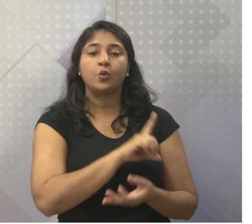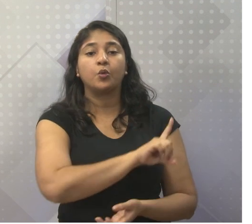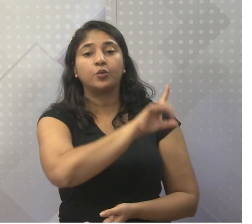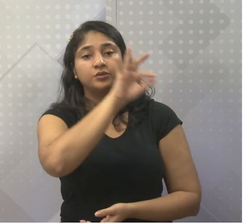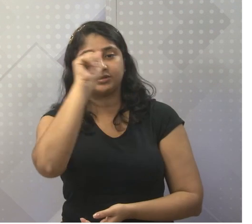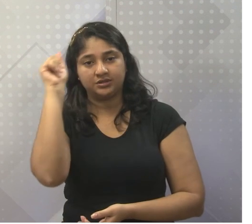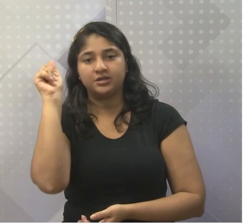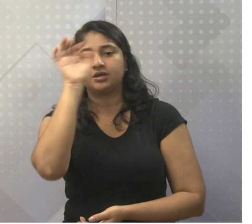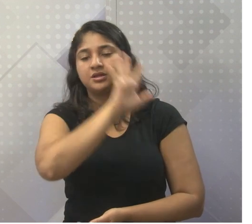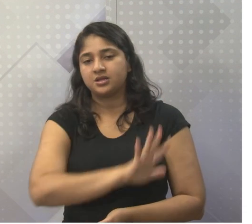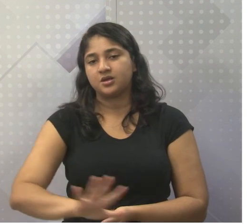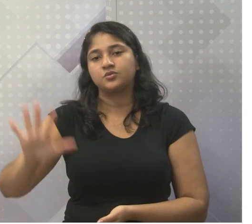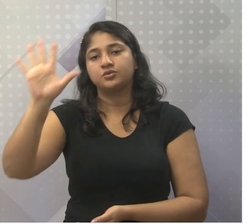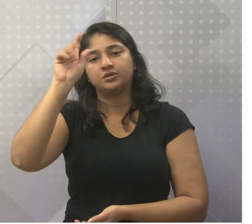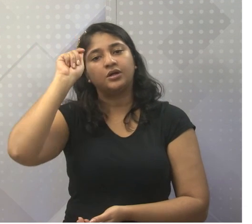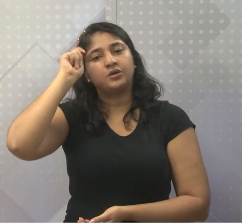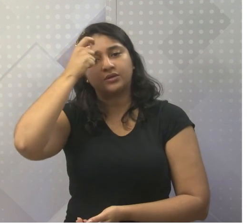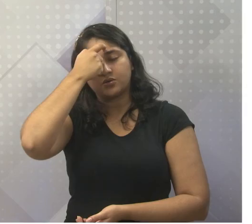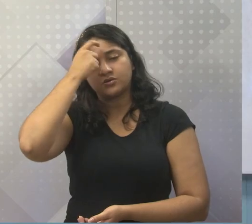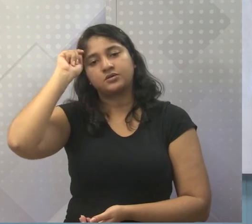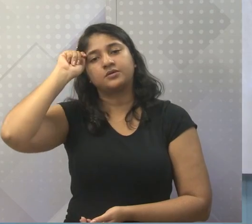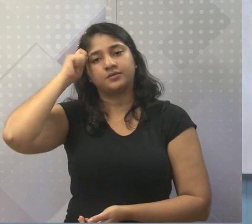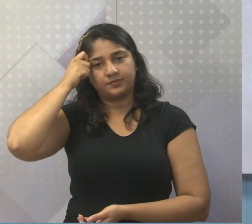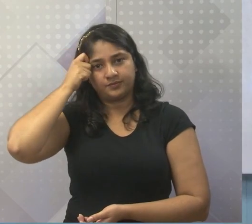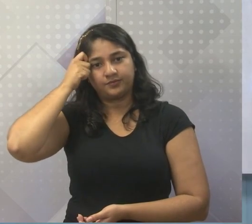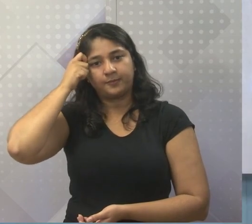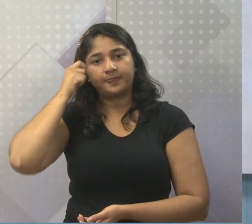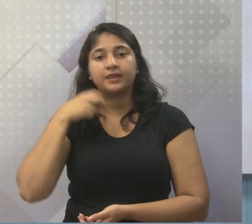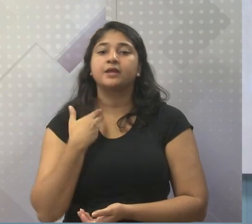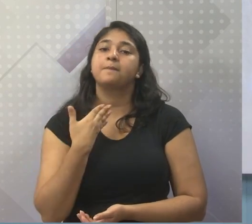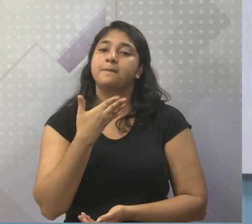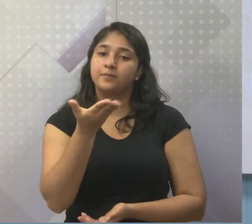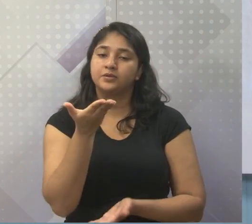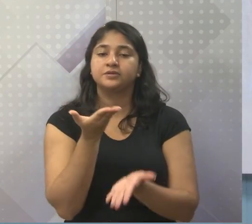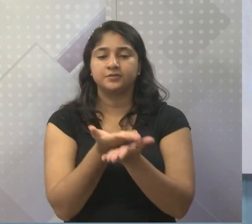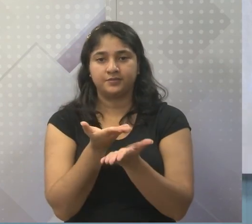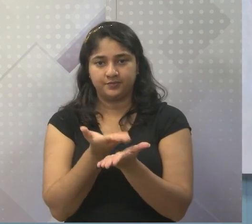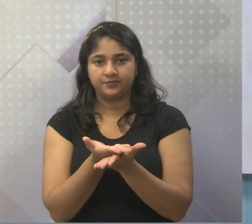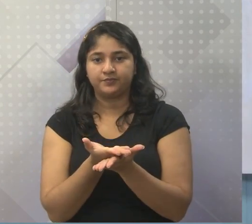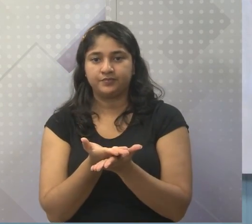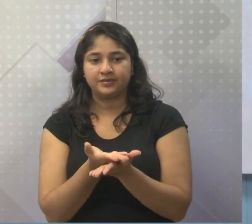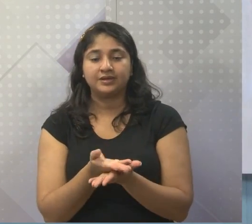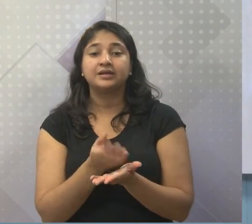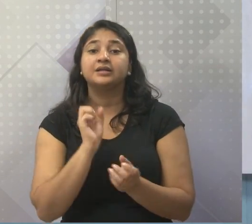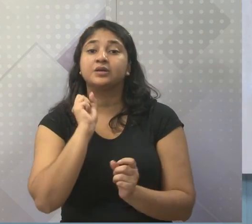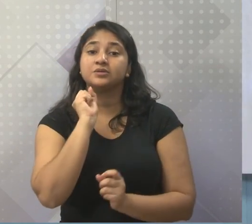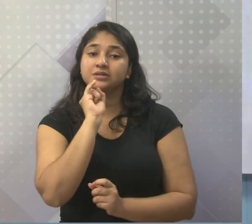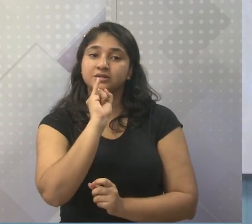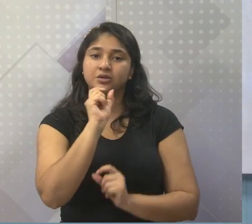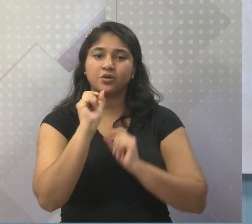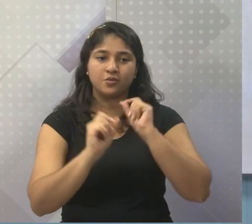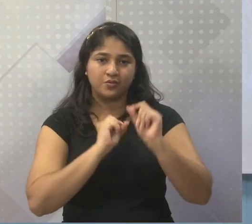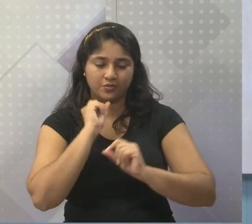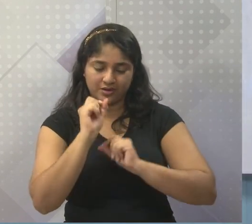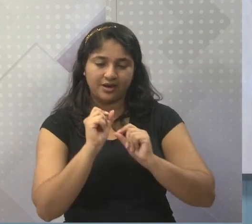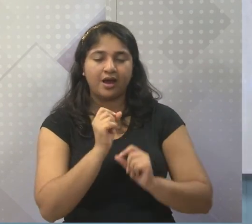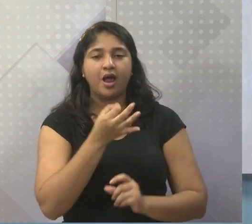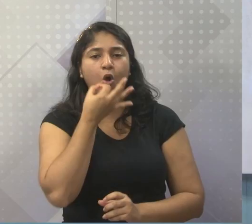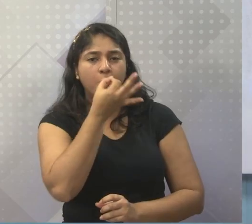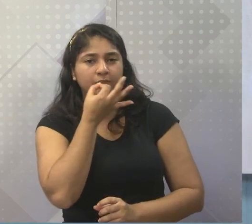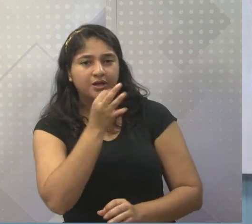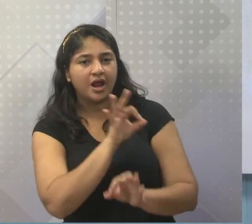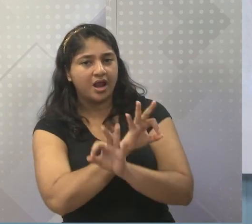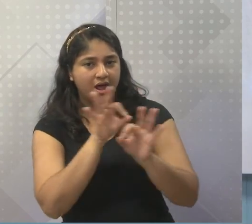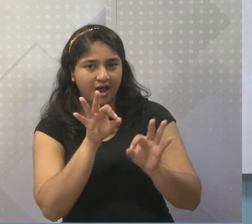Dia Nacional da Consciência Negra. Que a gente vai falar na próxima aula. E se você mandar um comentário bem legal, eu vou falar